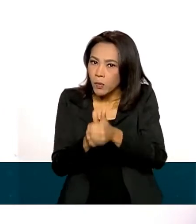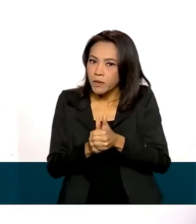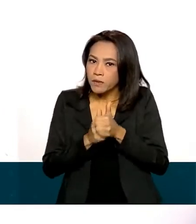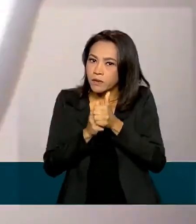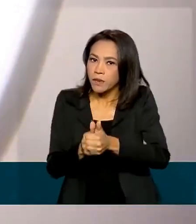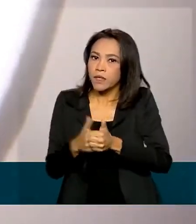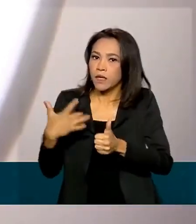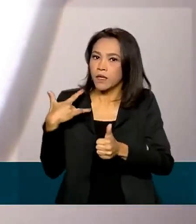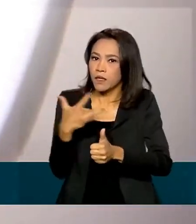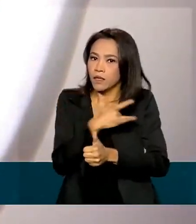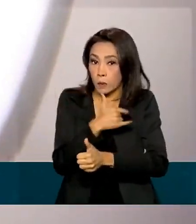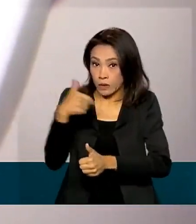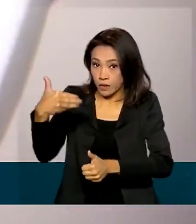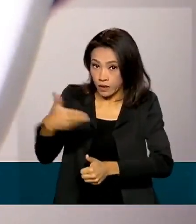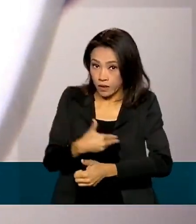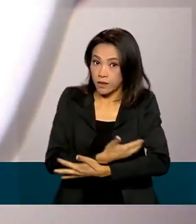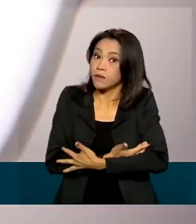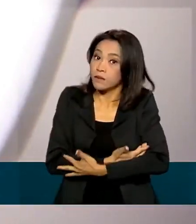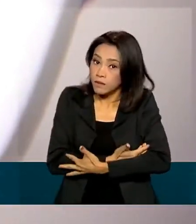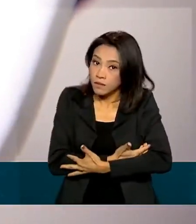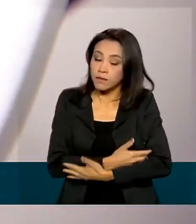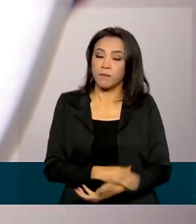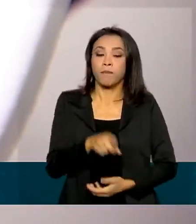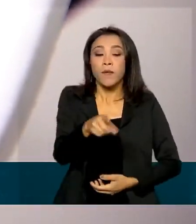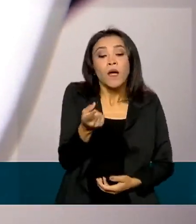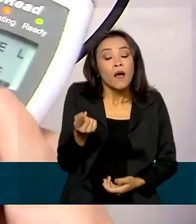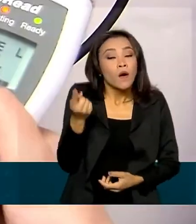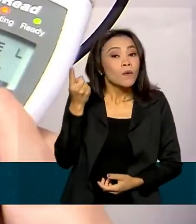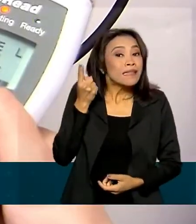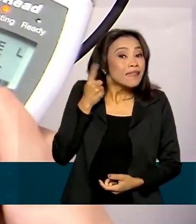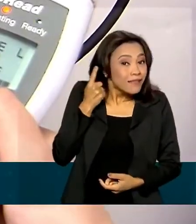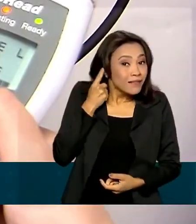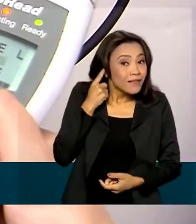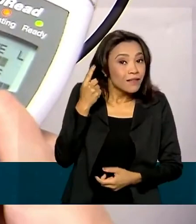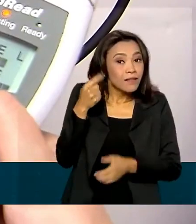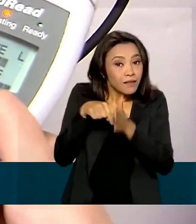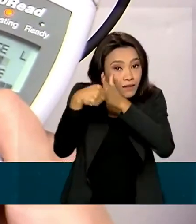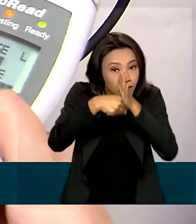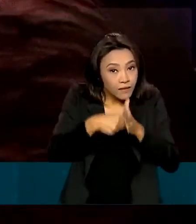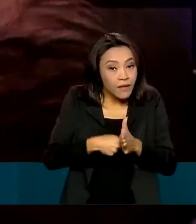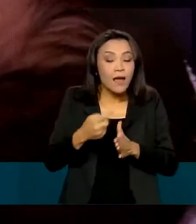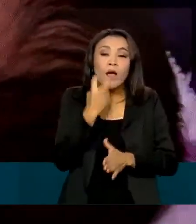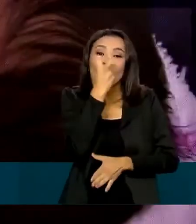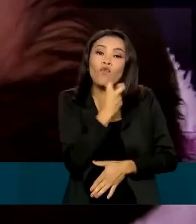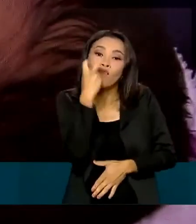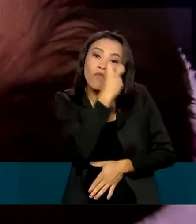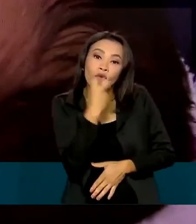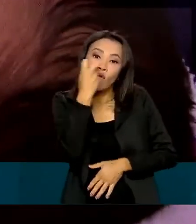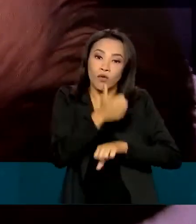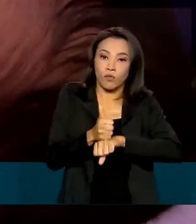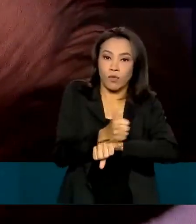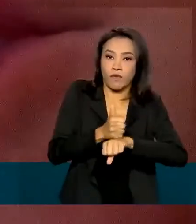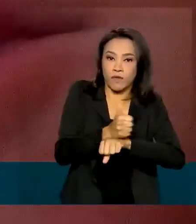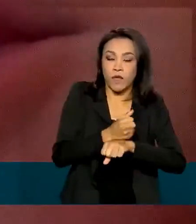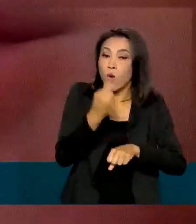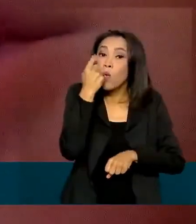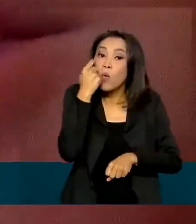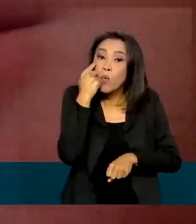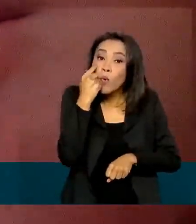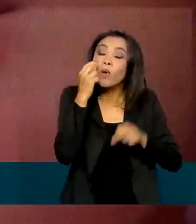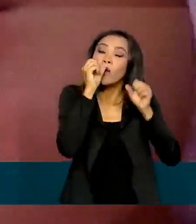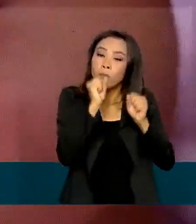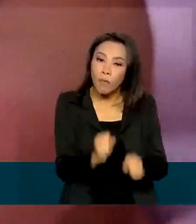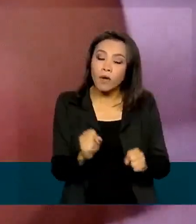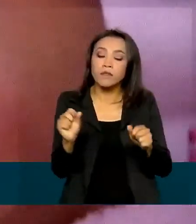criança. O teste para avaliar a audição da criança é feito por um fonaudiólogo, enquanto que o do olhinho pode ser